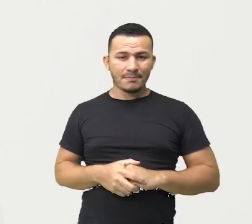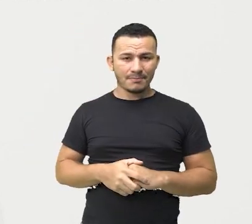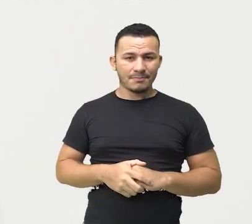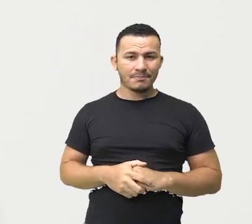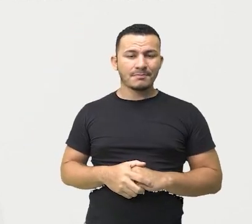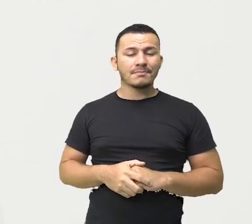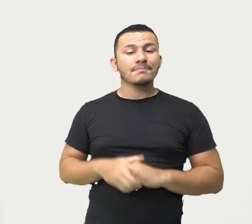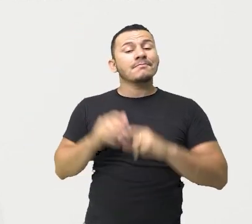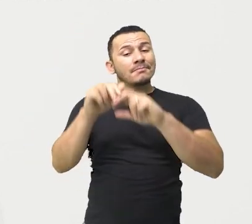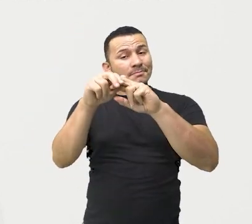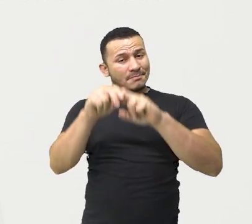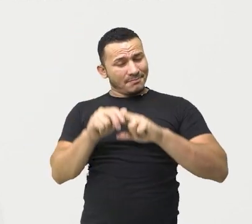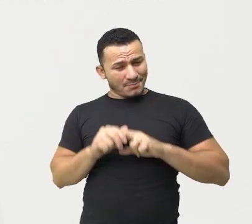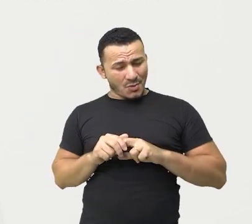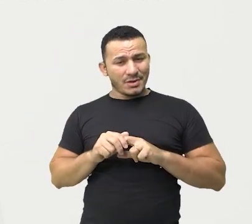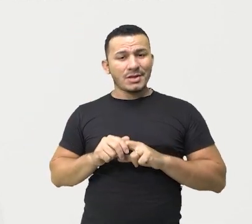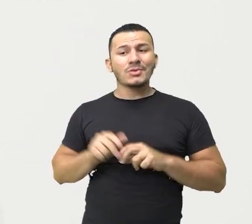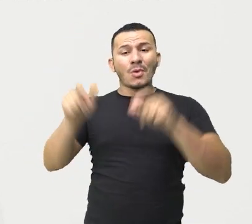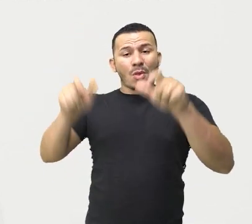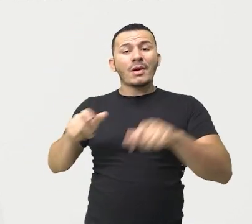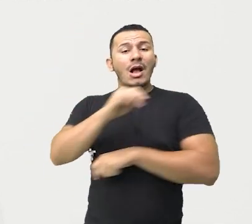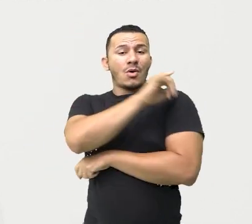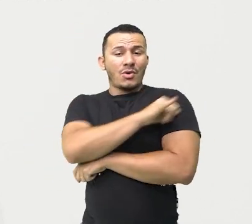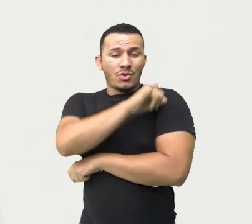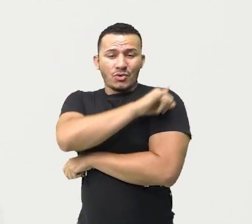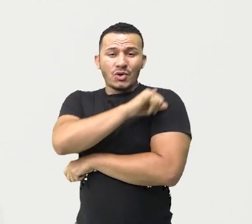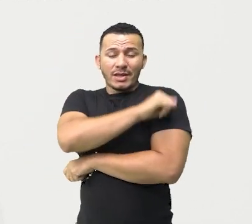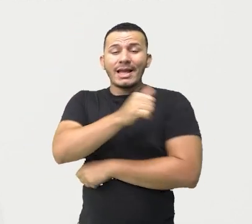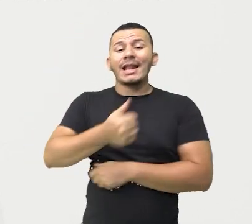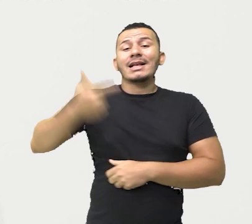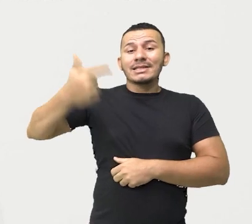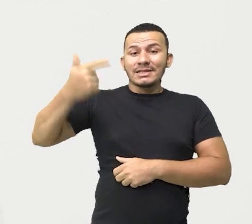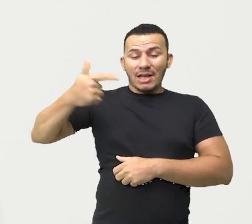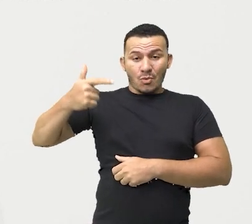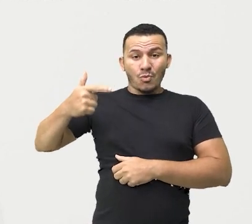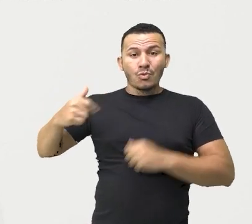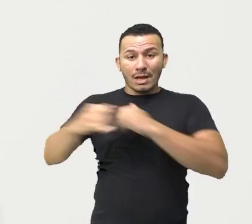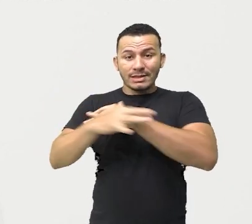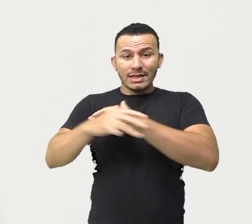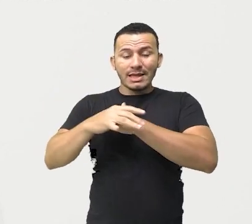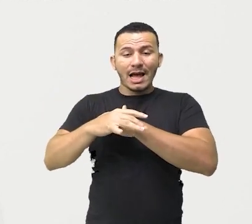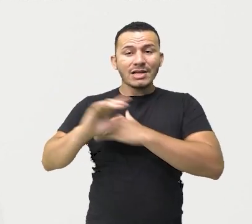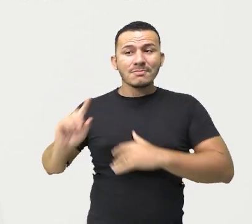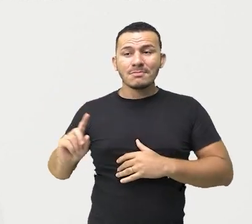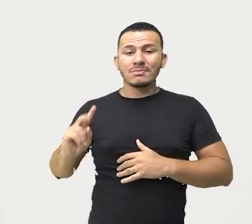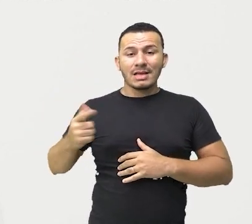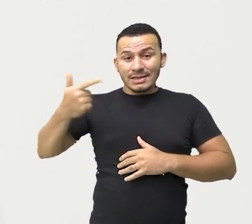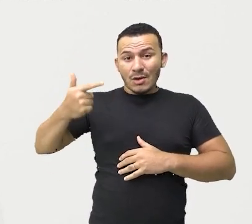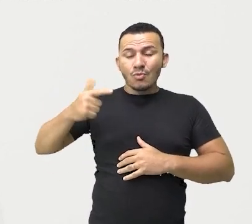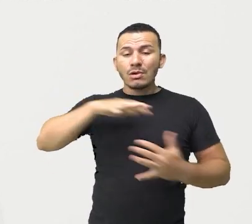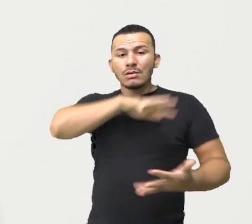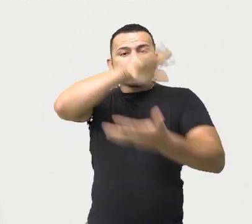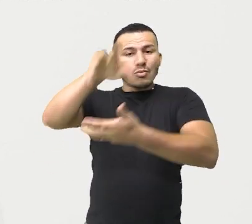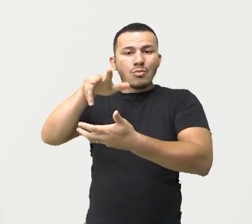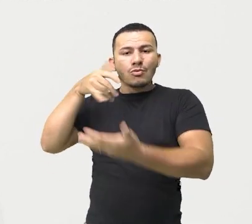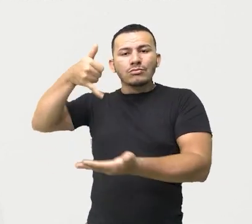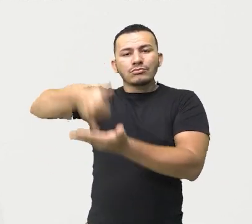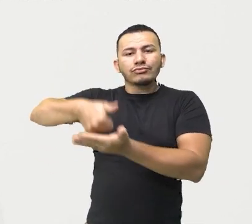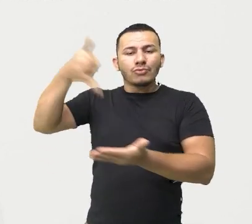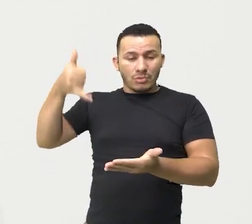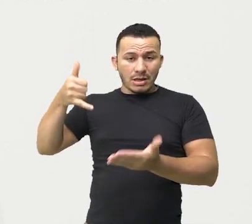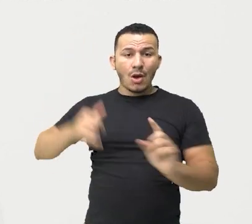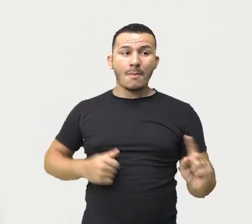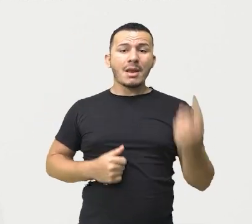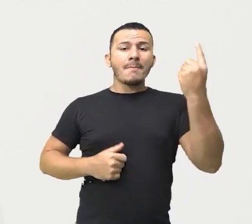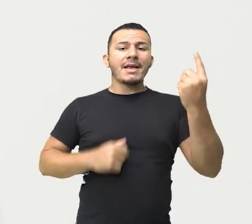Dessa forma, o Rio de Janeiro foi a segunda cidade do mundo a ter uma linha telefônica depois de Chicago.